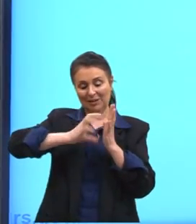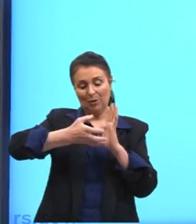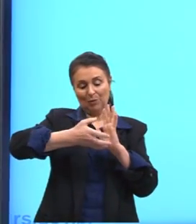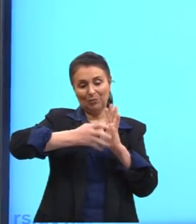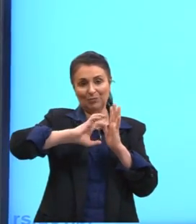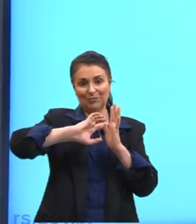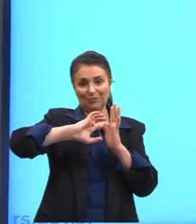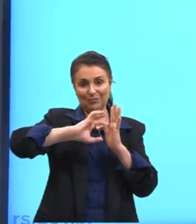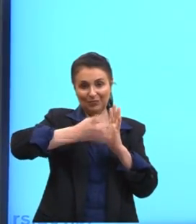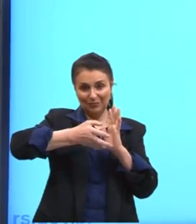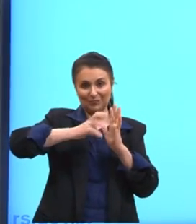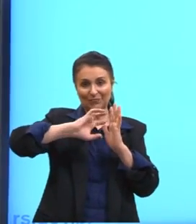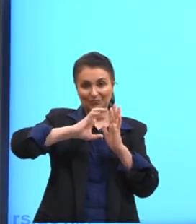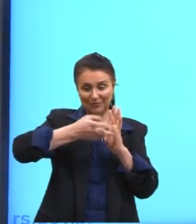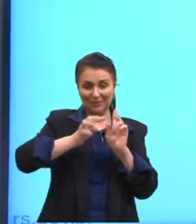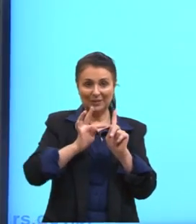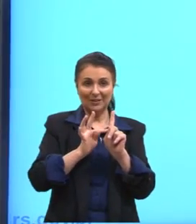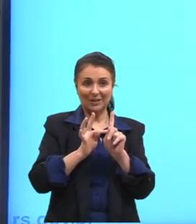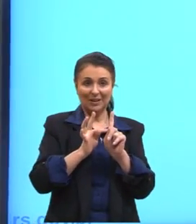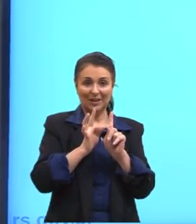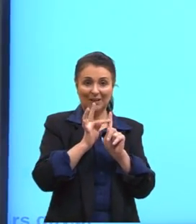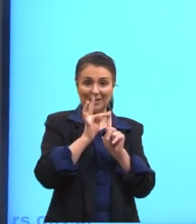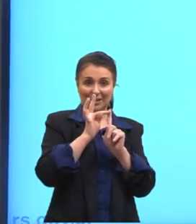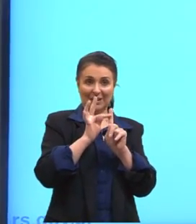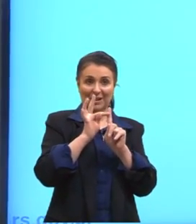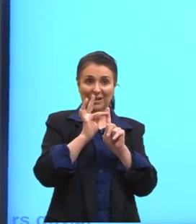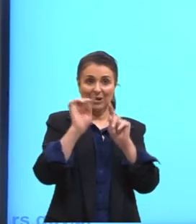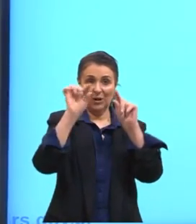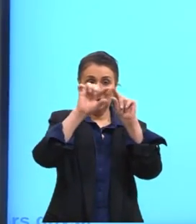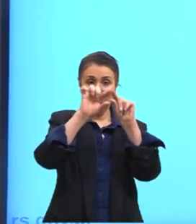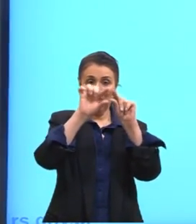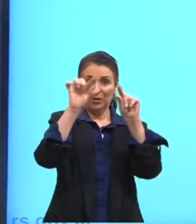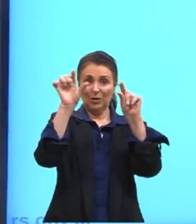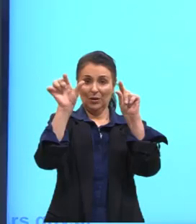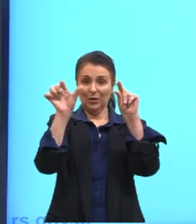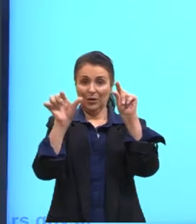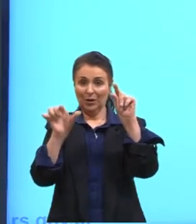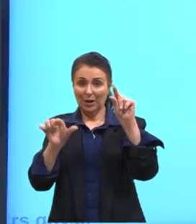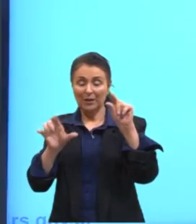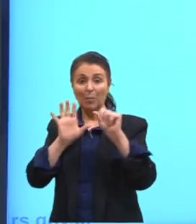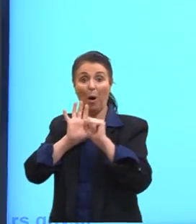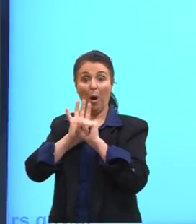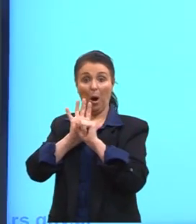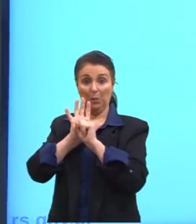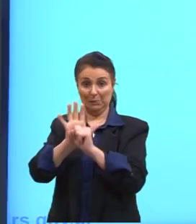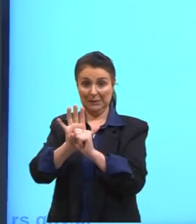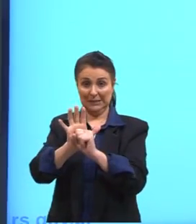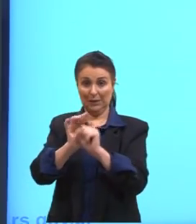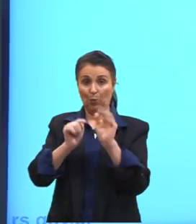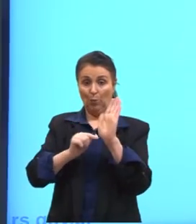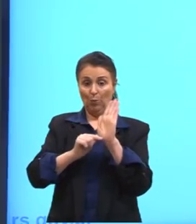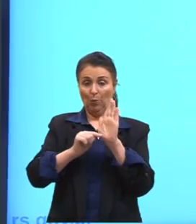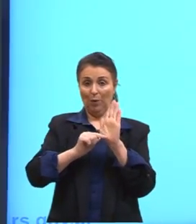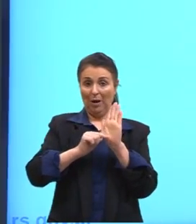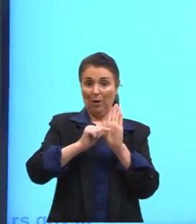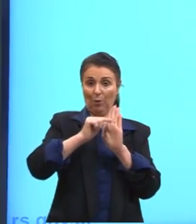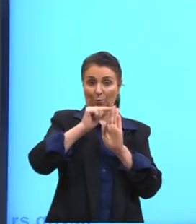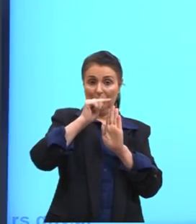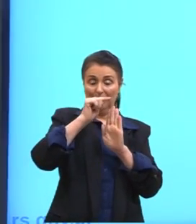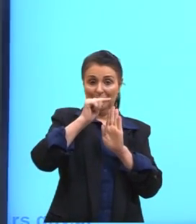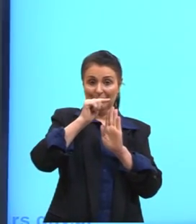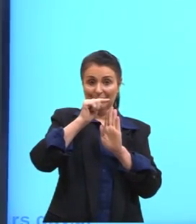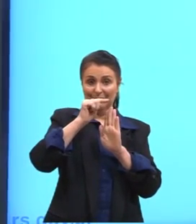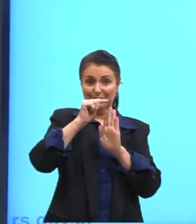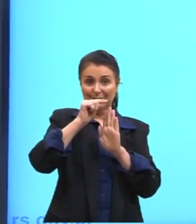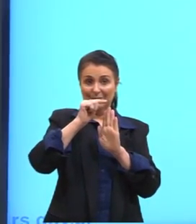A temperatura, então, ela chega aqui, Esse vapor, ele chega aqui com uma alta pressão. E aqui, né? Quando ele passa por aqui, ele